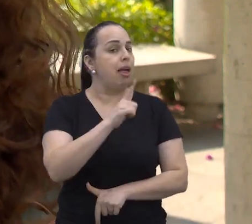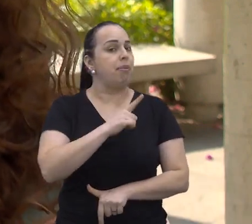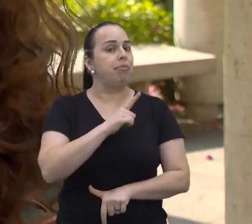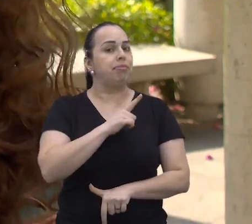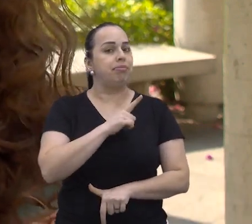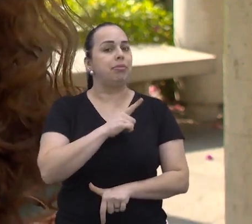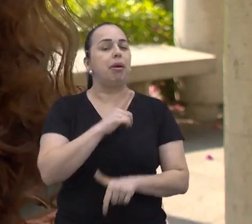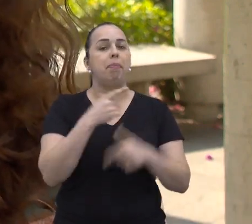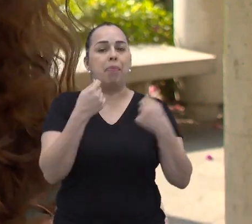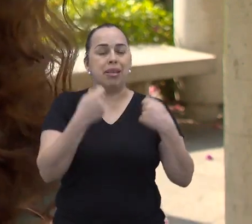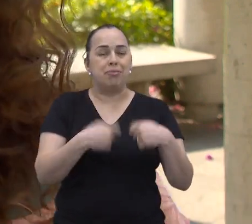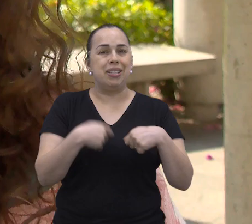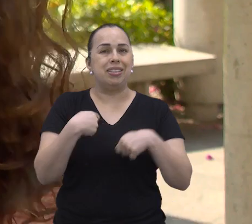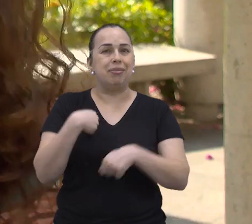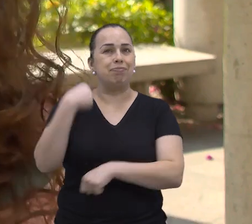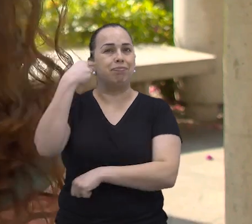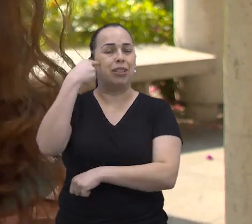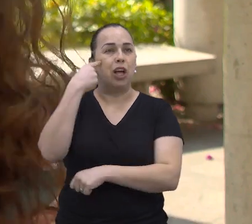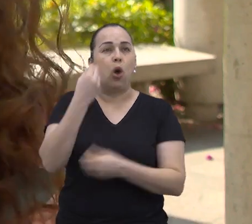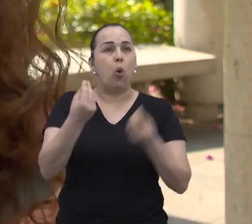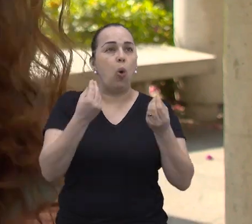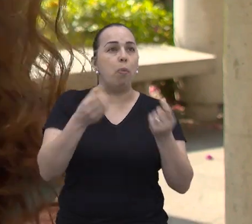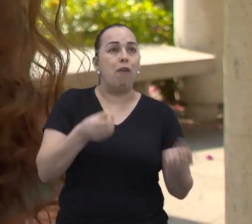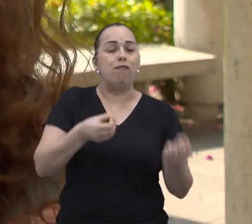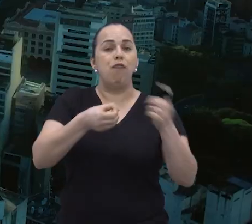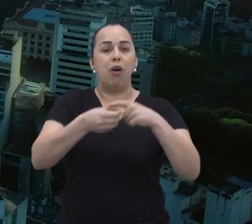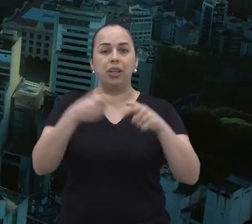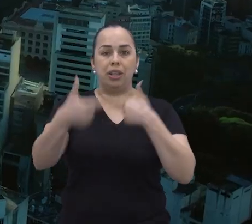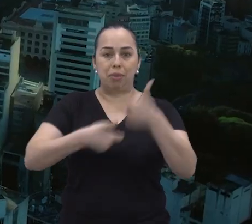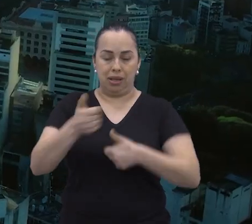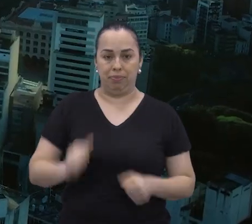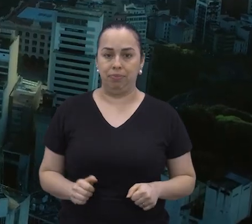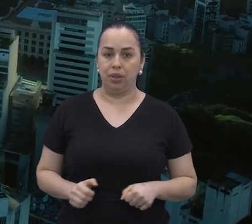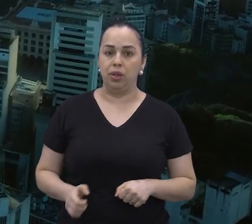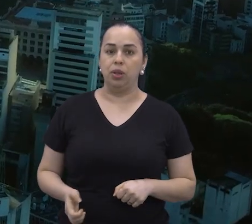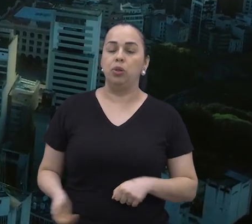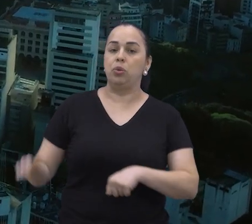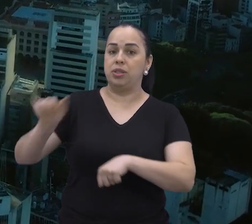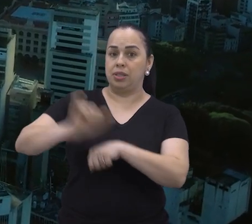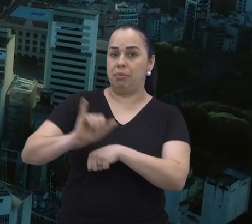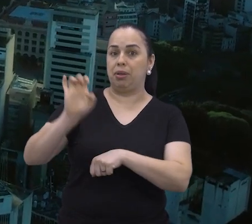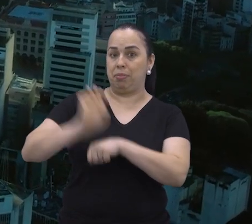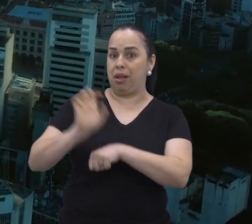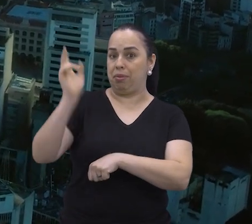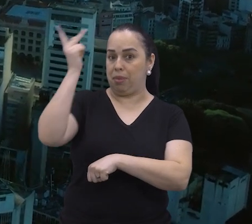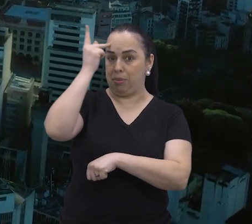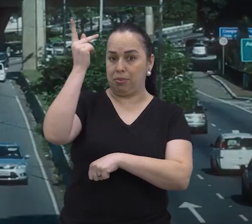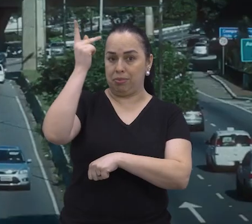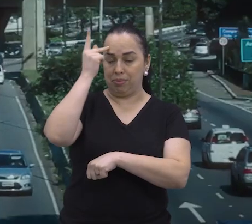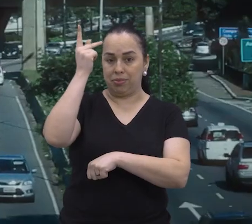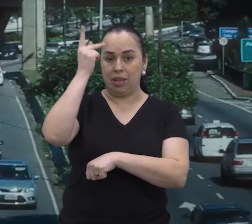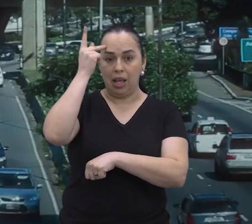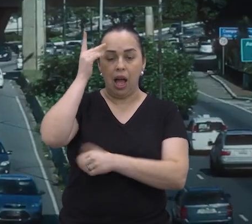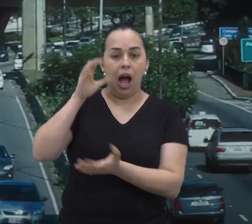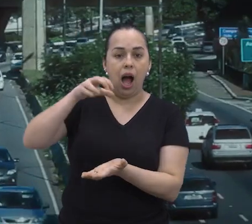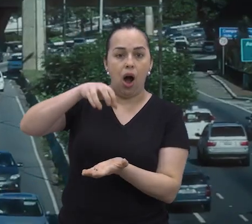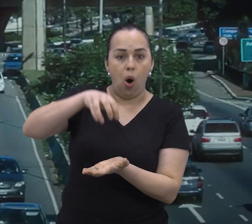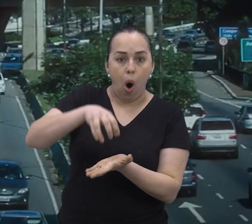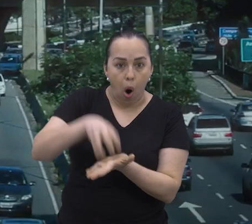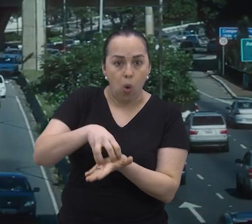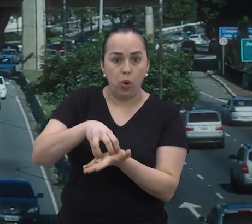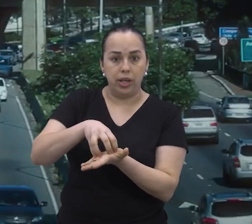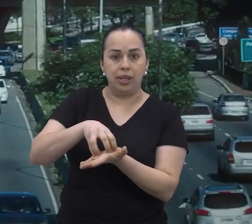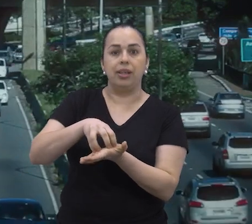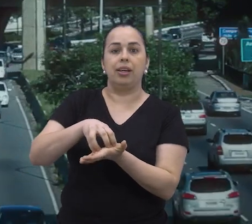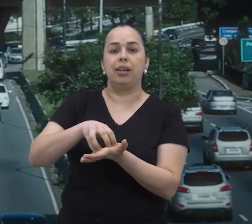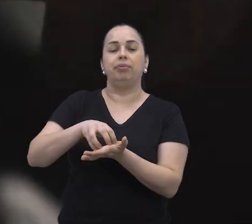Acho que é preciso pensar muito mais na retomada. Na capital paulista, a ONG São Paulo Invisível realiza um